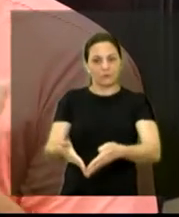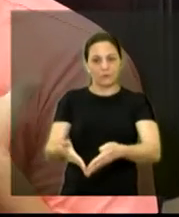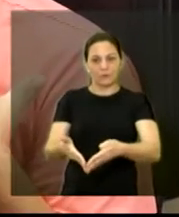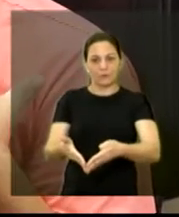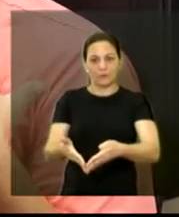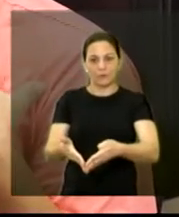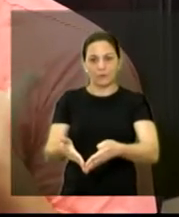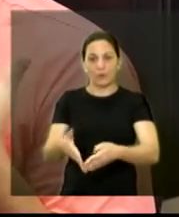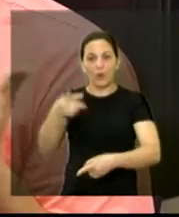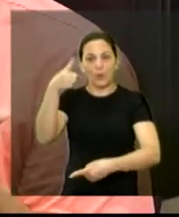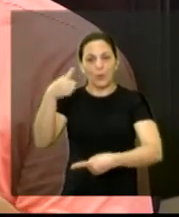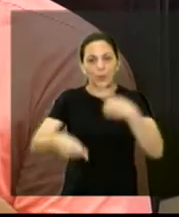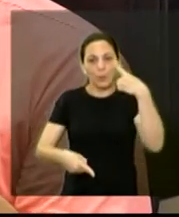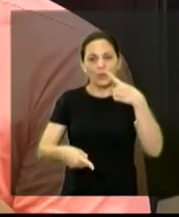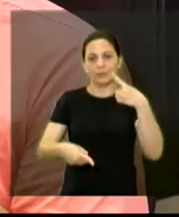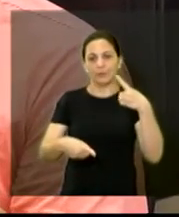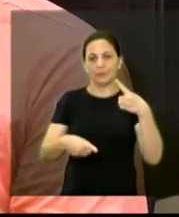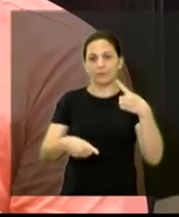não podem